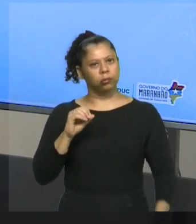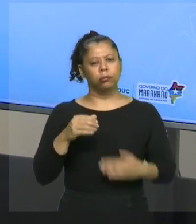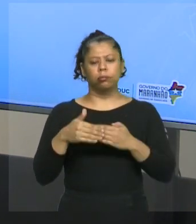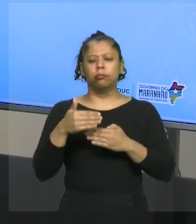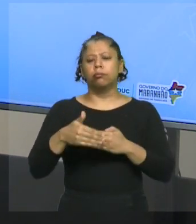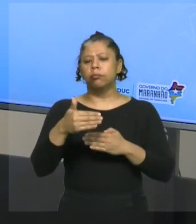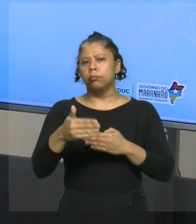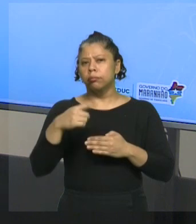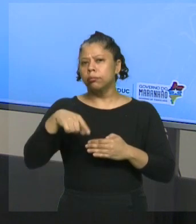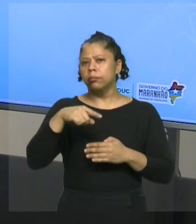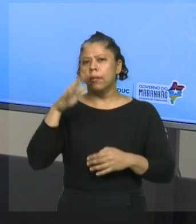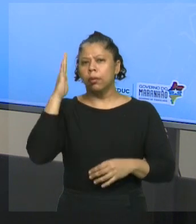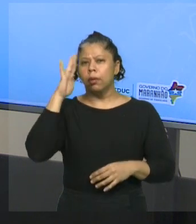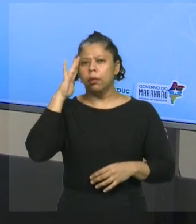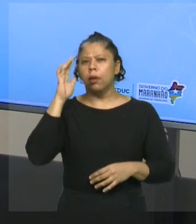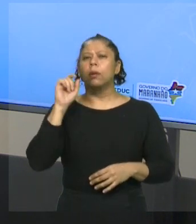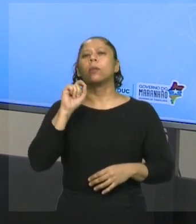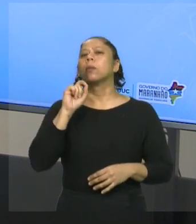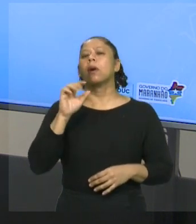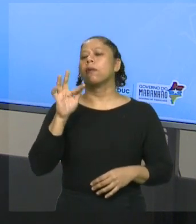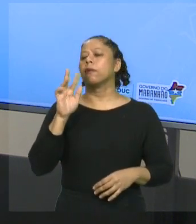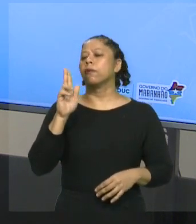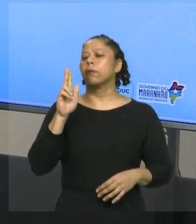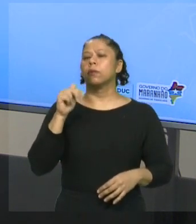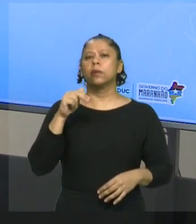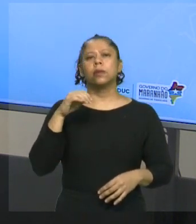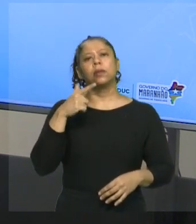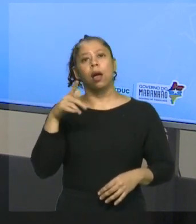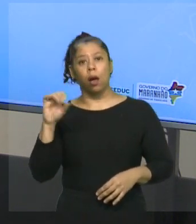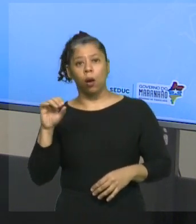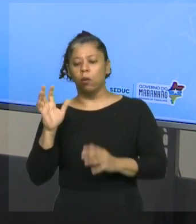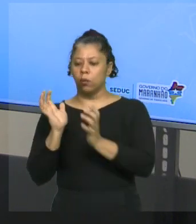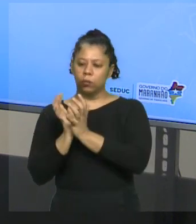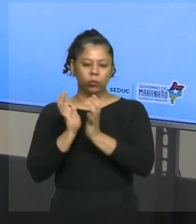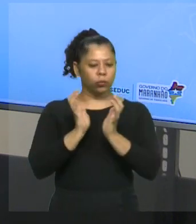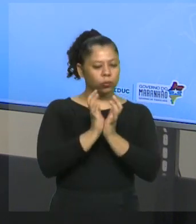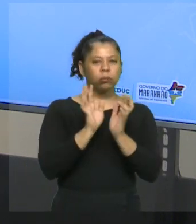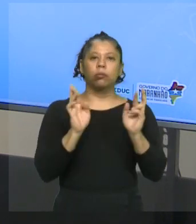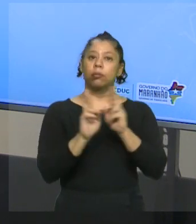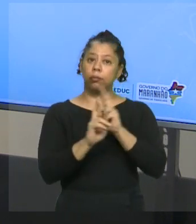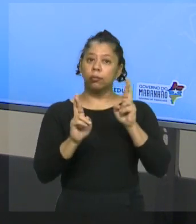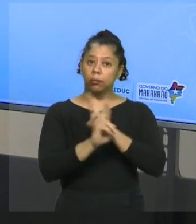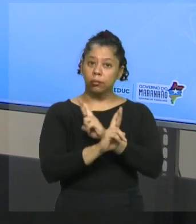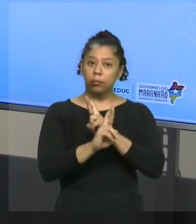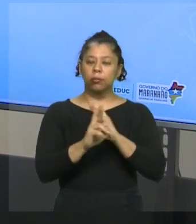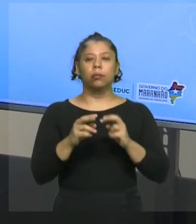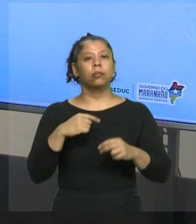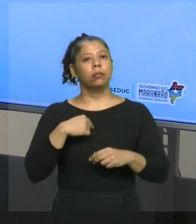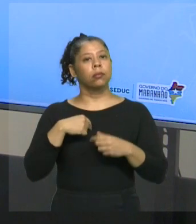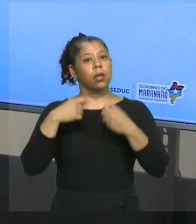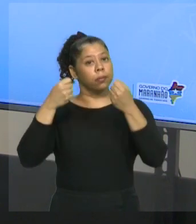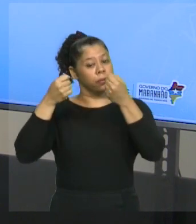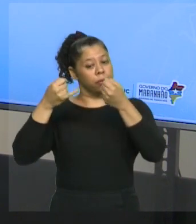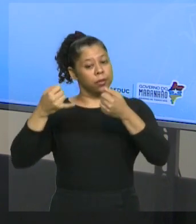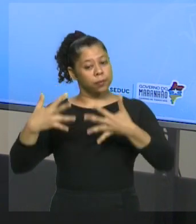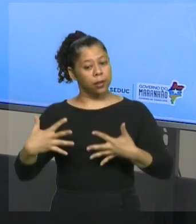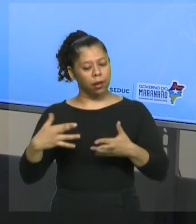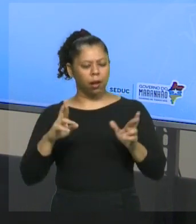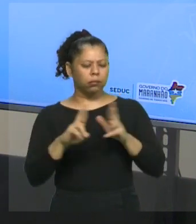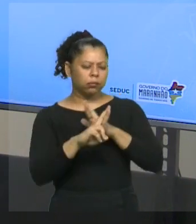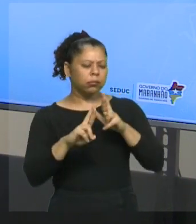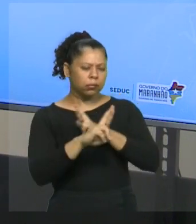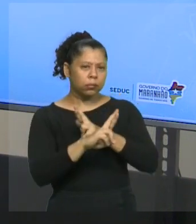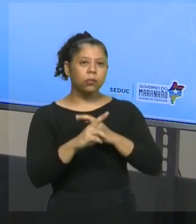é uma relação entre dois conjuntos. Então, se eu quero explicar essa relação, eu preciso explicar